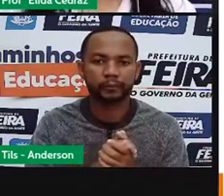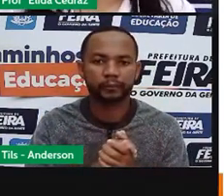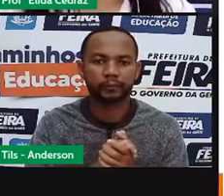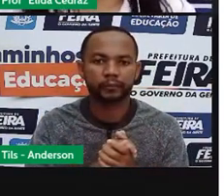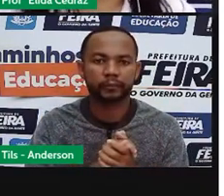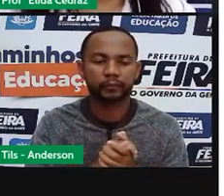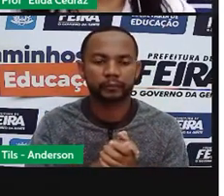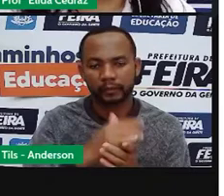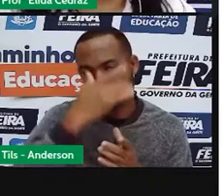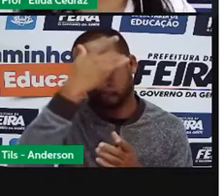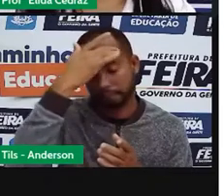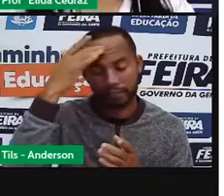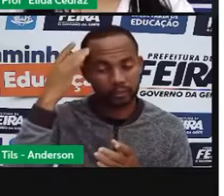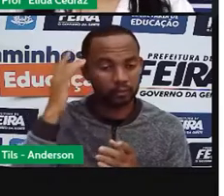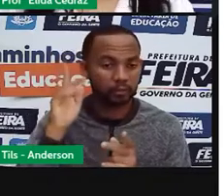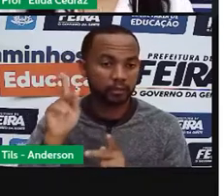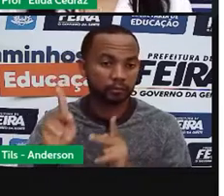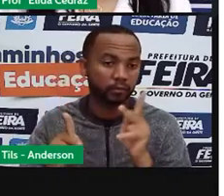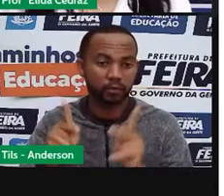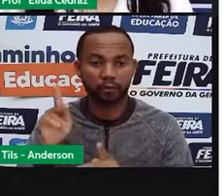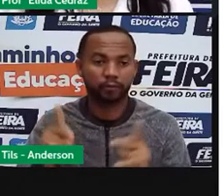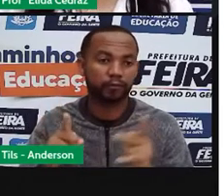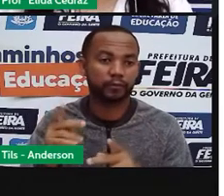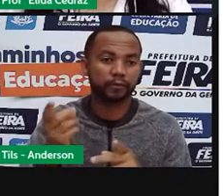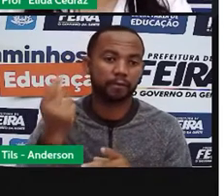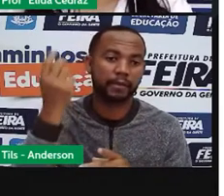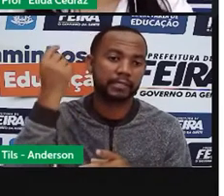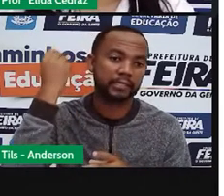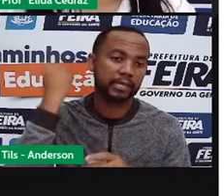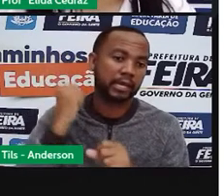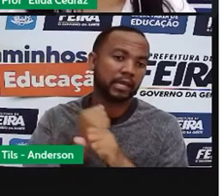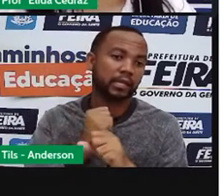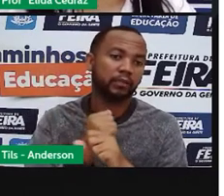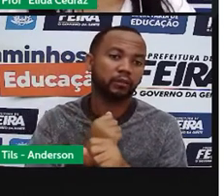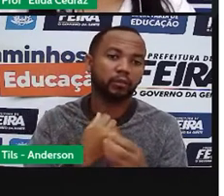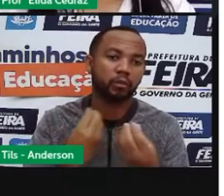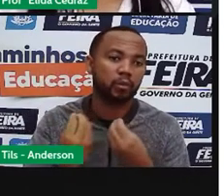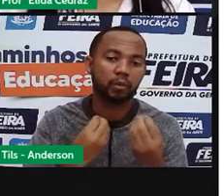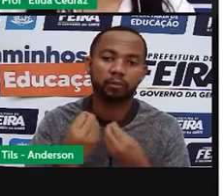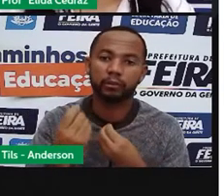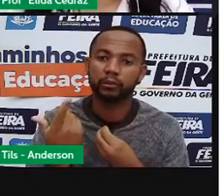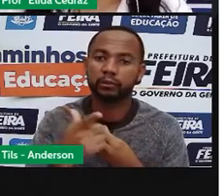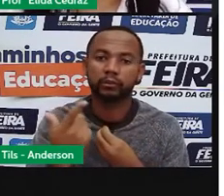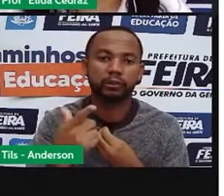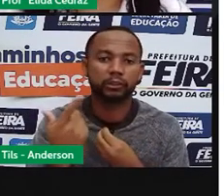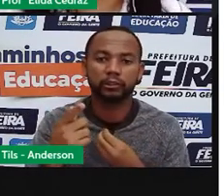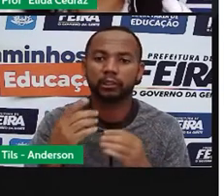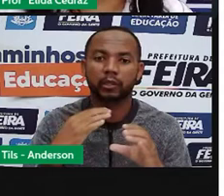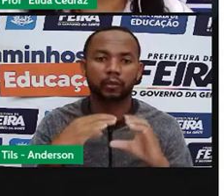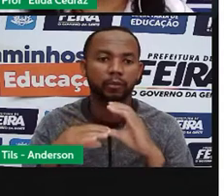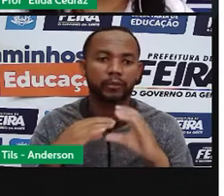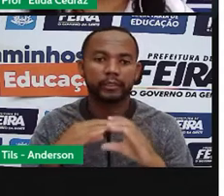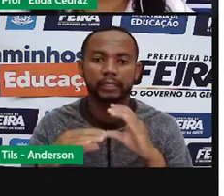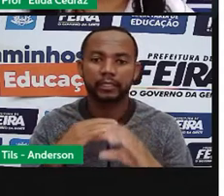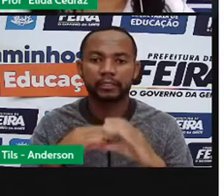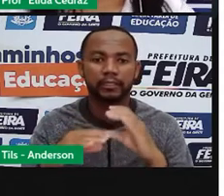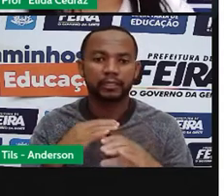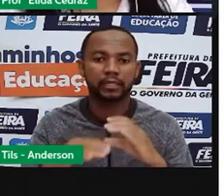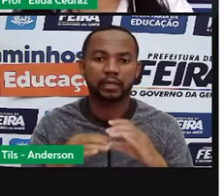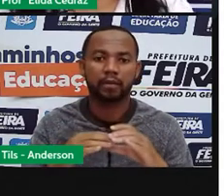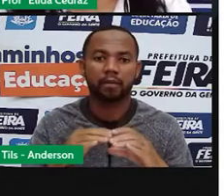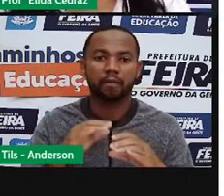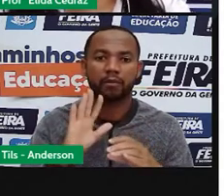Os povos primitivos, os homens das cavernas, não tinham um sistema de comunicação definido.